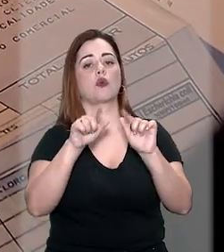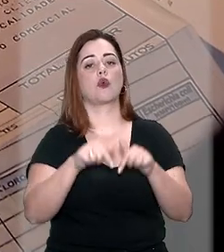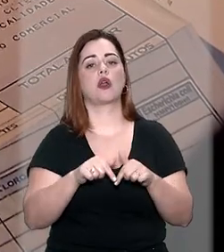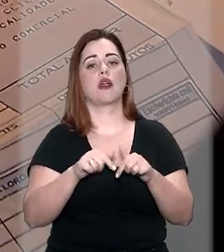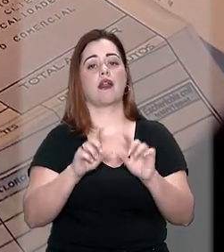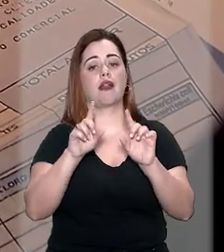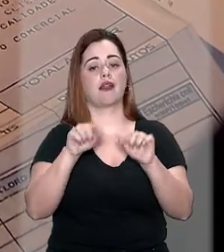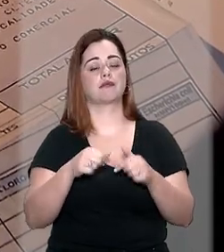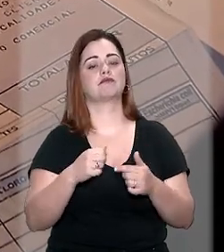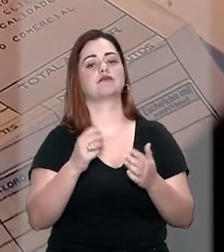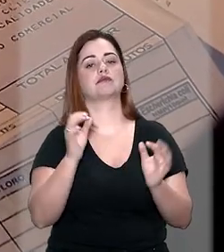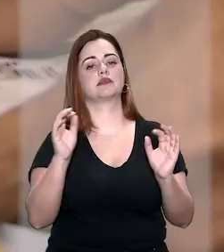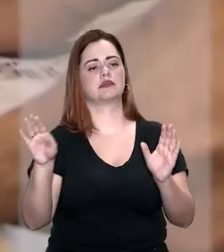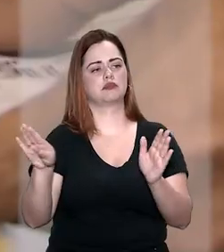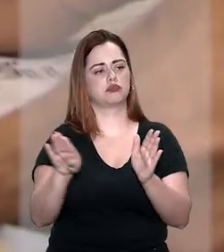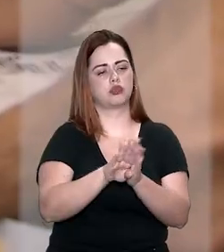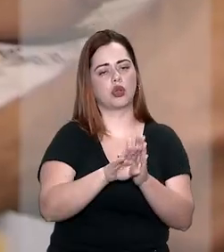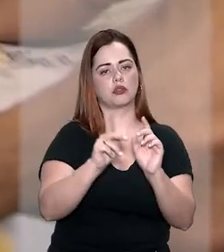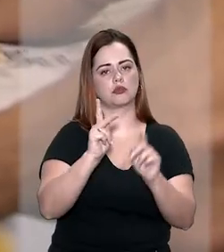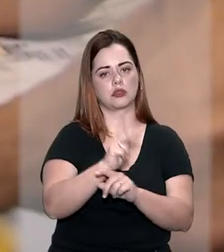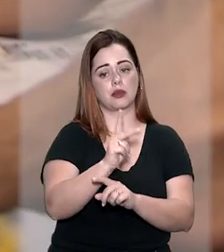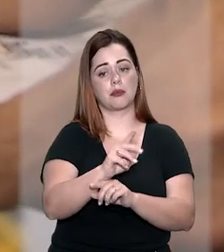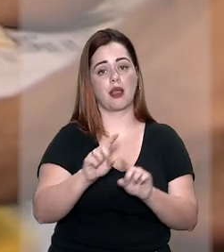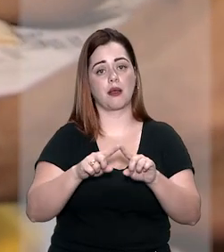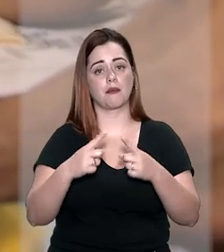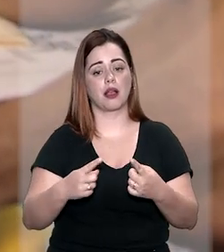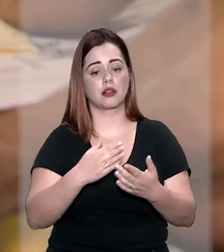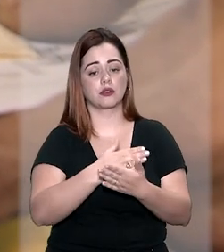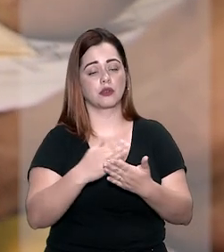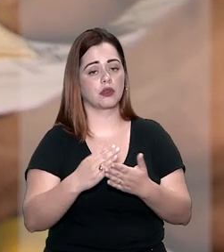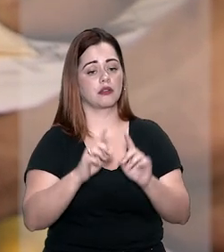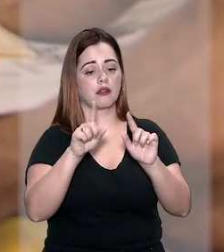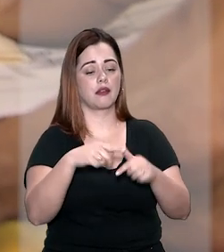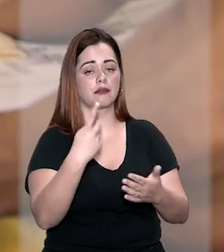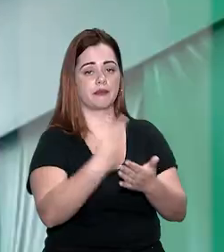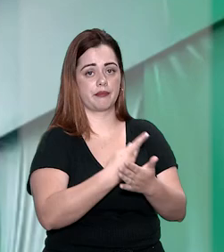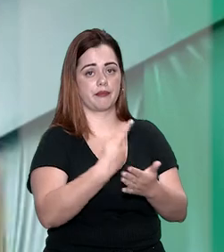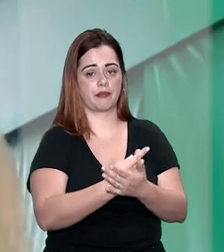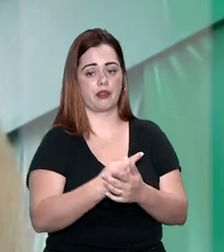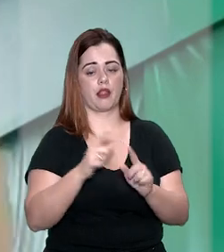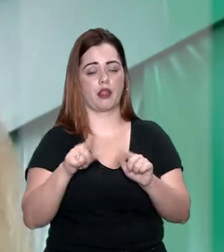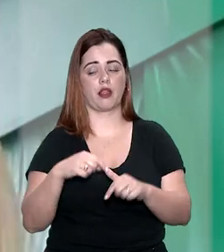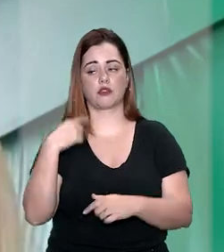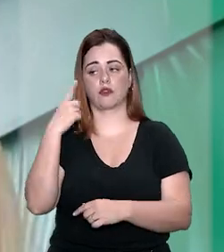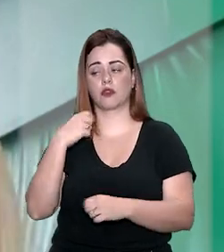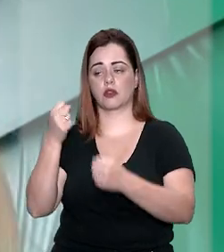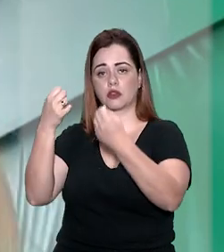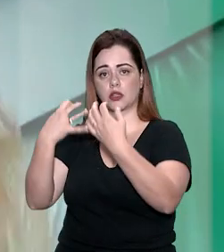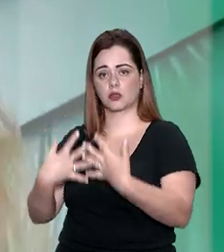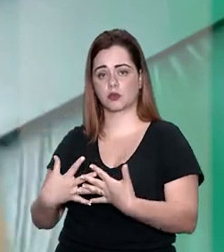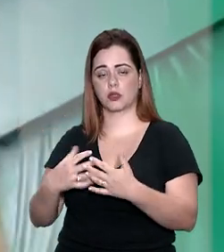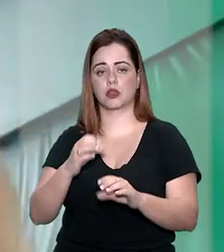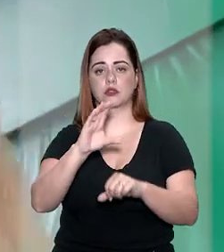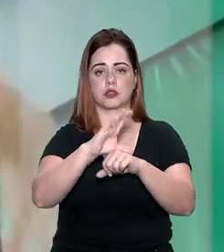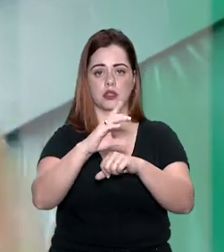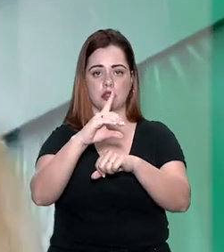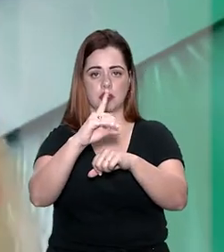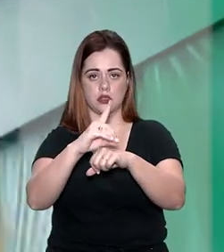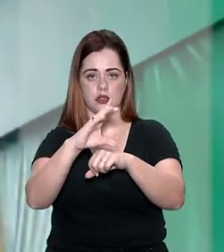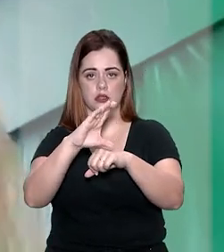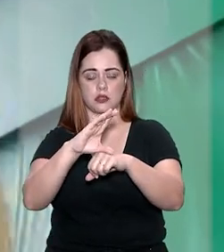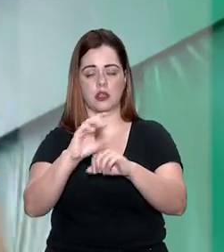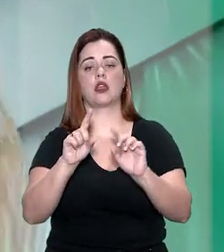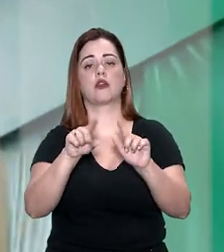inadimplência sempre chega. Mas e quando a cobrança é indevida? Esta advogada explica que o Código de Defesa do